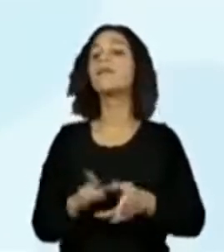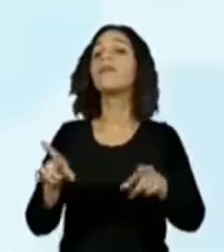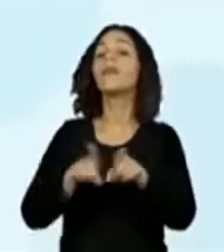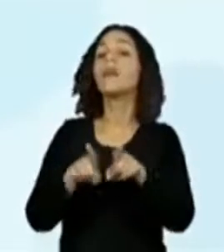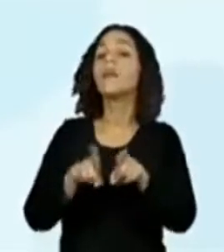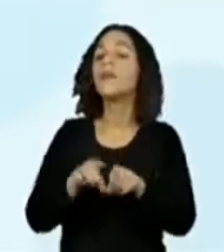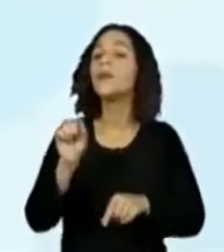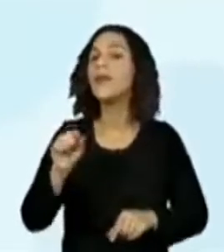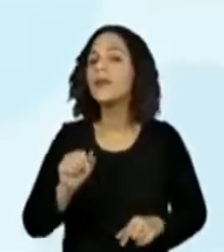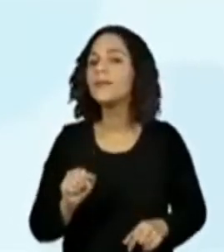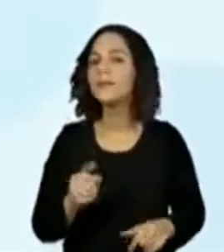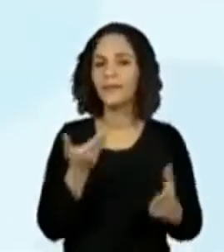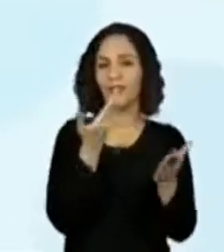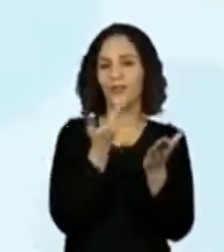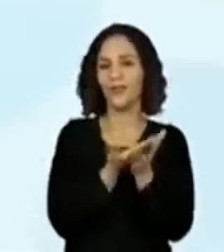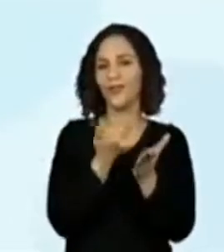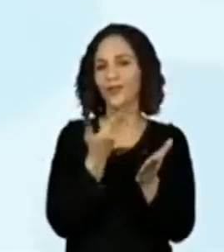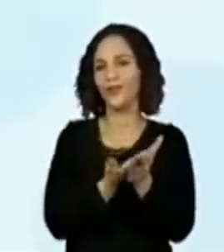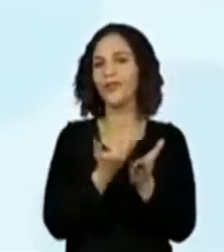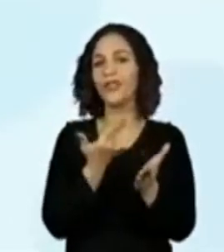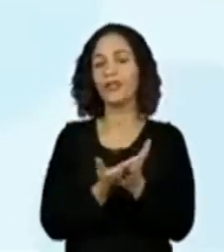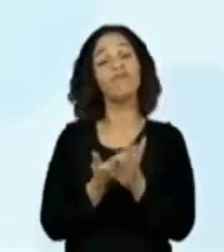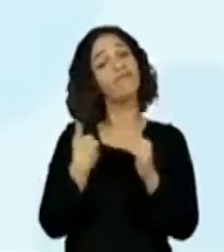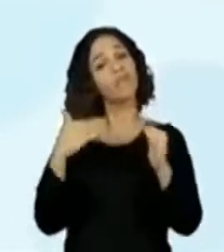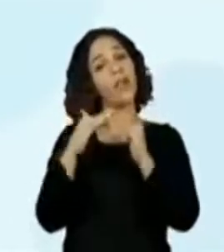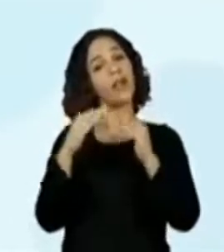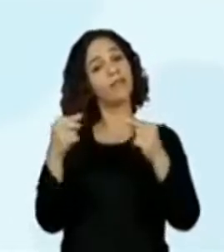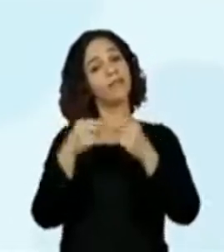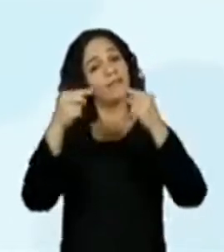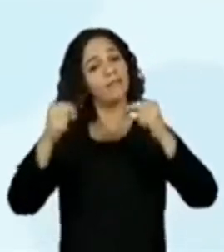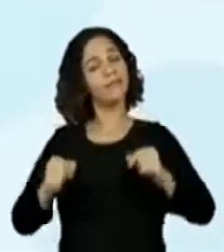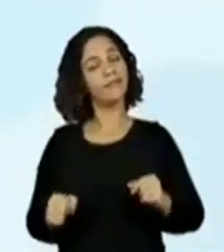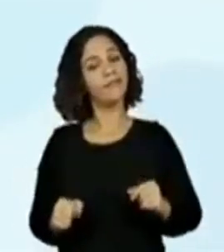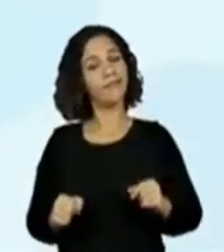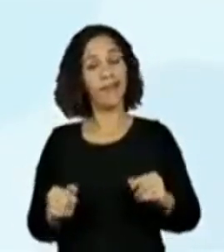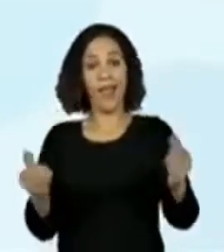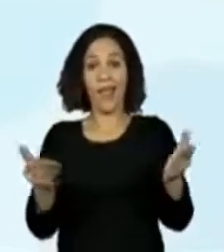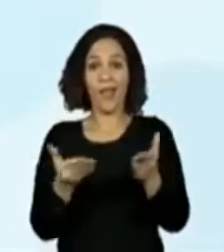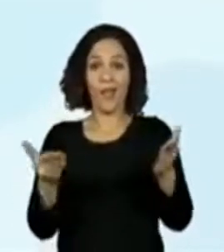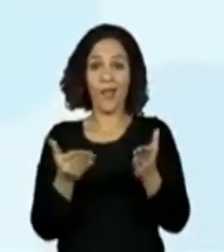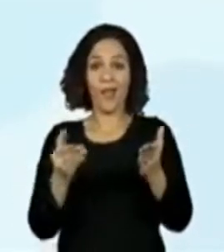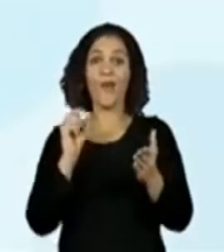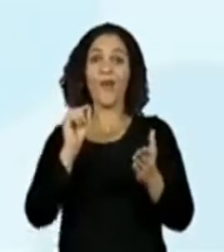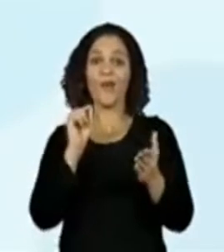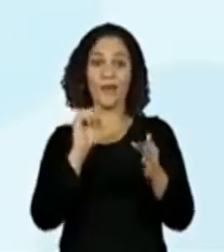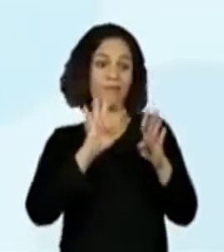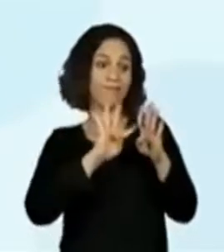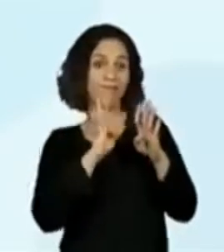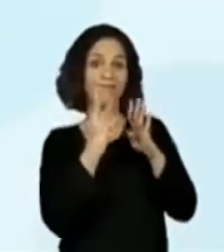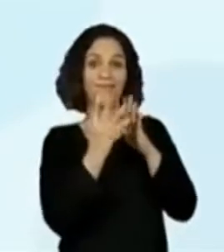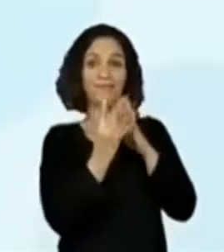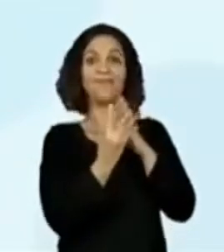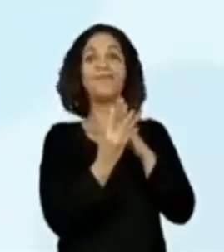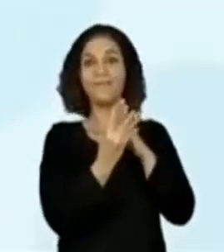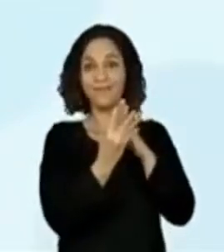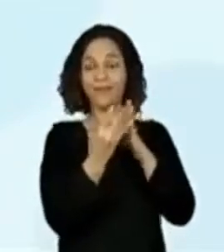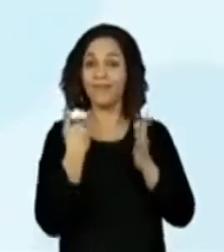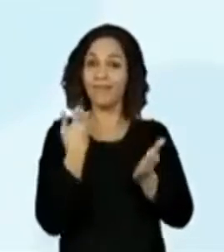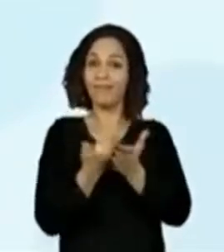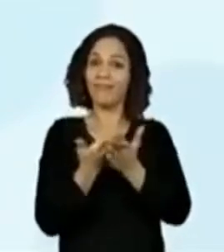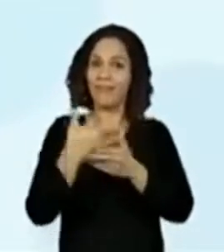também estudamos em casa. Agora, nós estamos estudando na nossa casa, não é verdade?